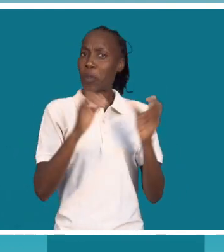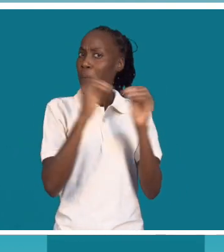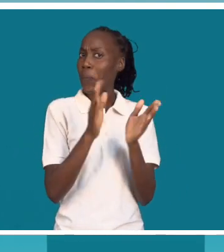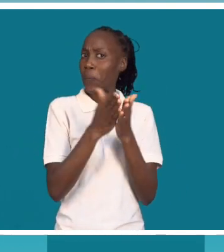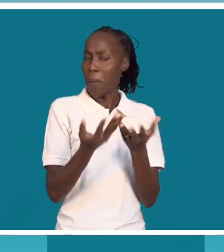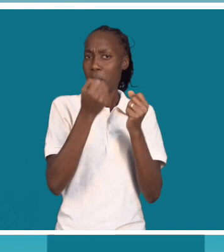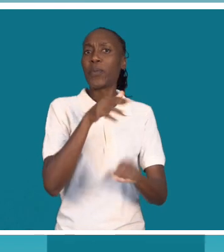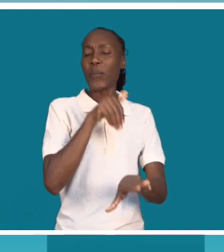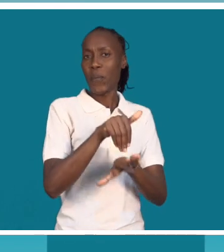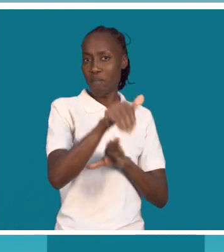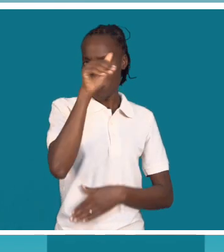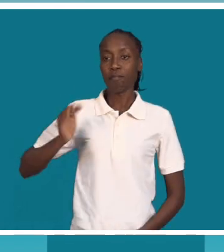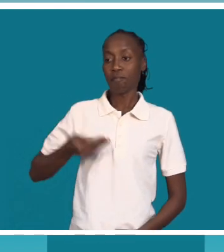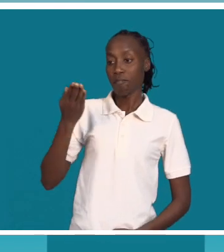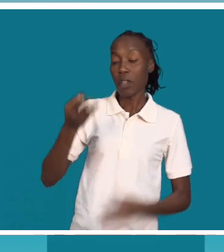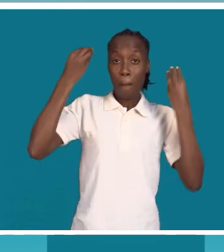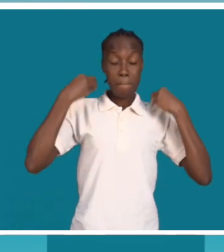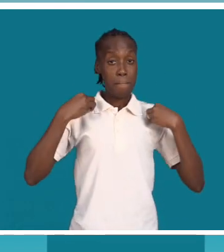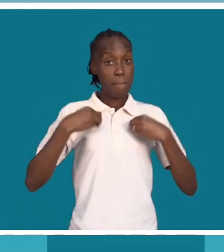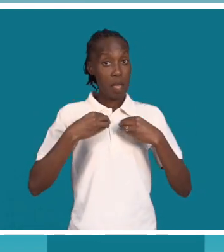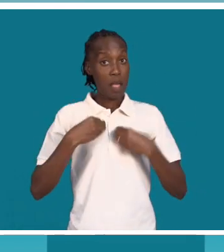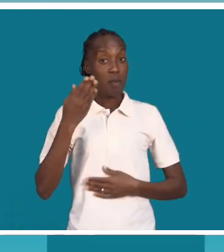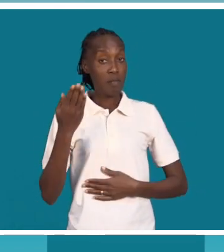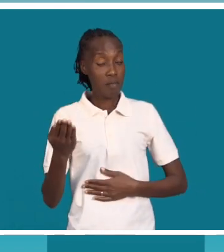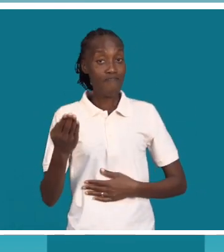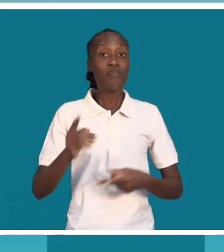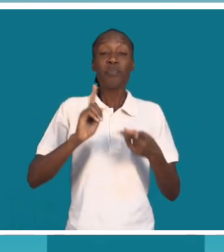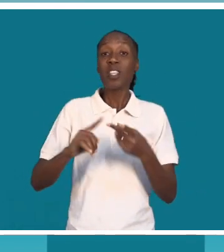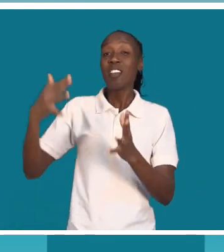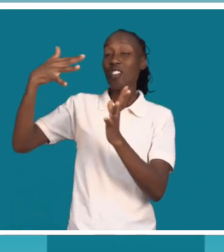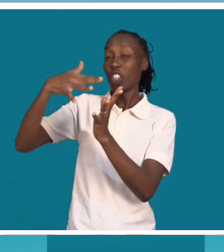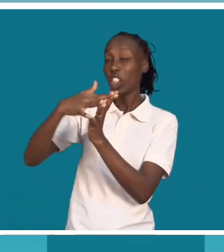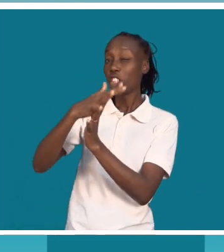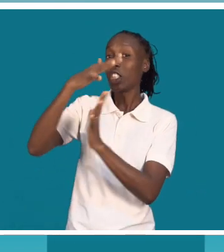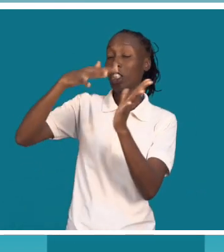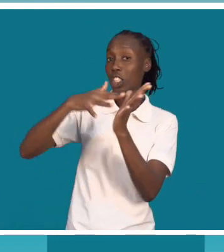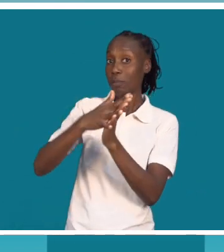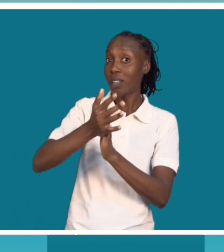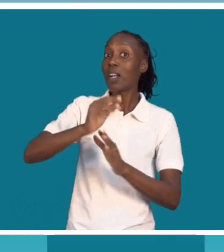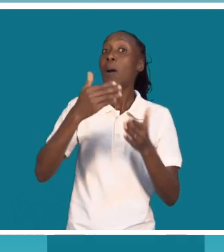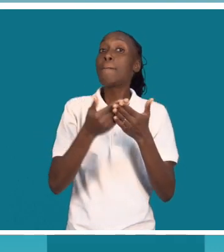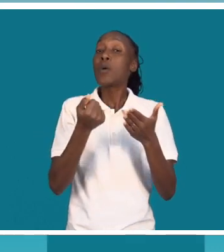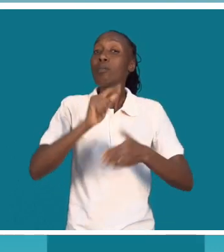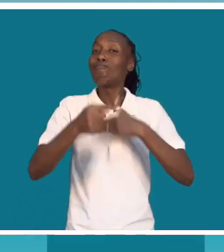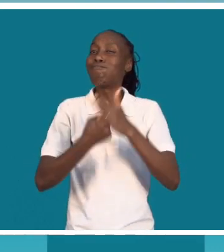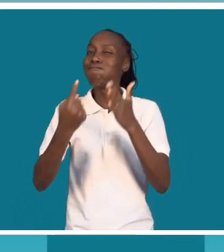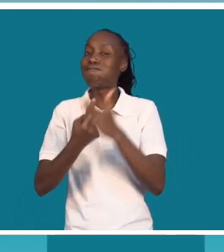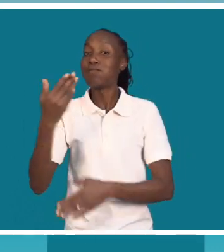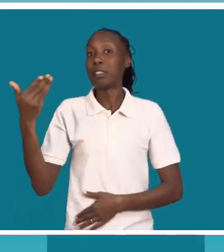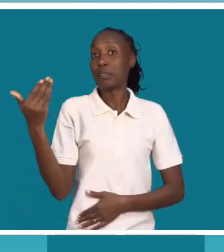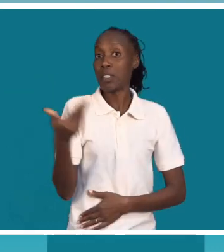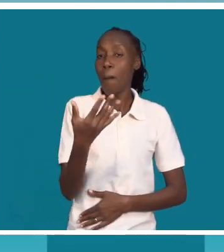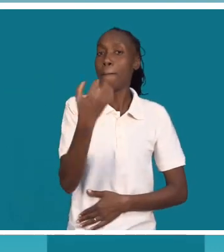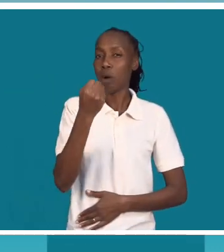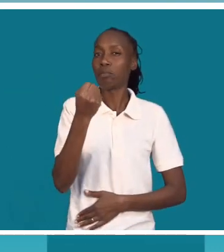desta bala no local. Cláudia Domingos, médica generalista, explica os efeitos que estes